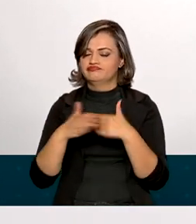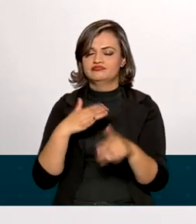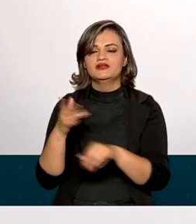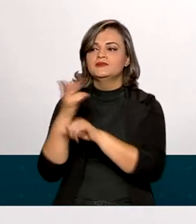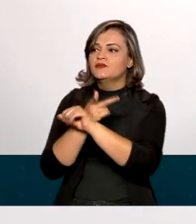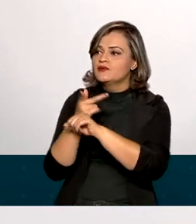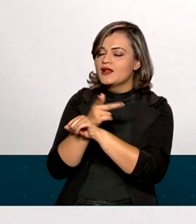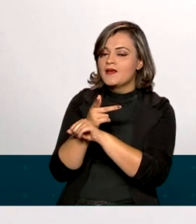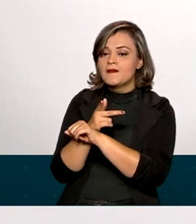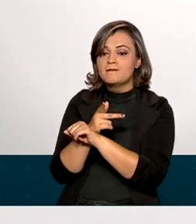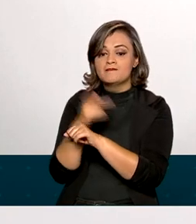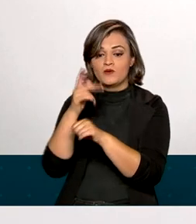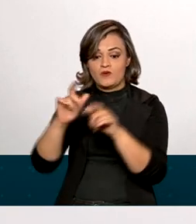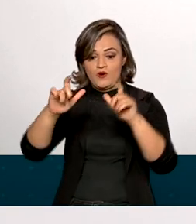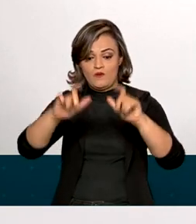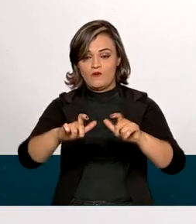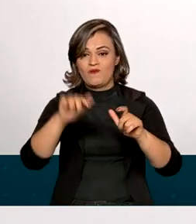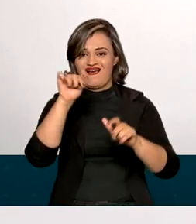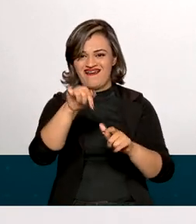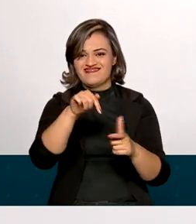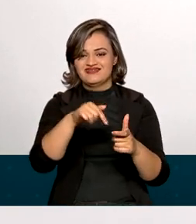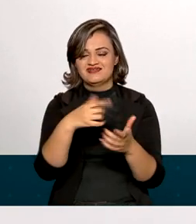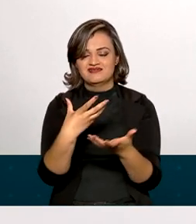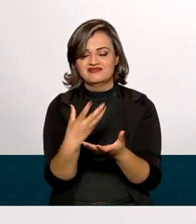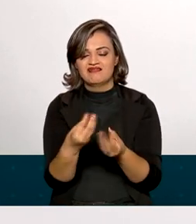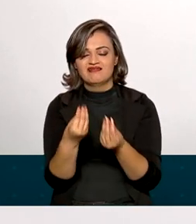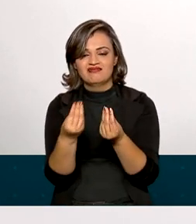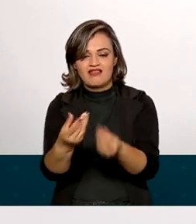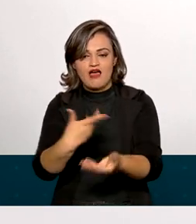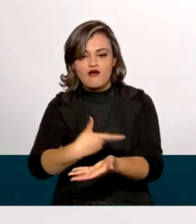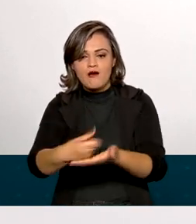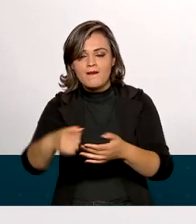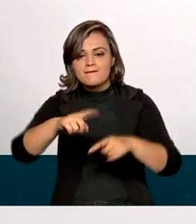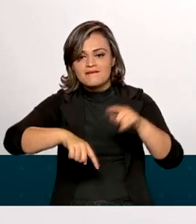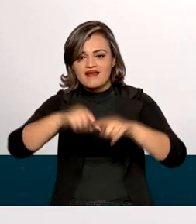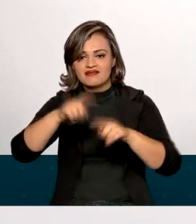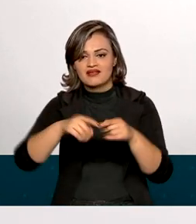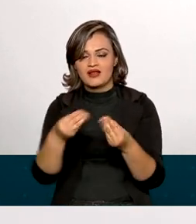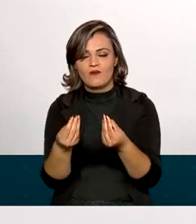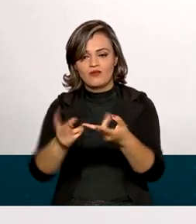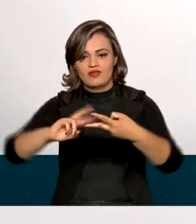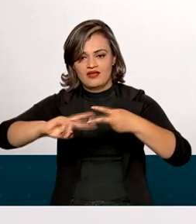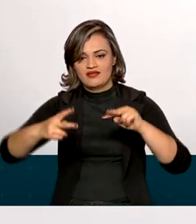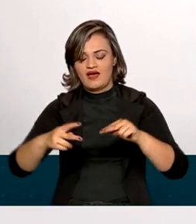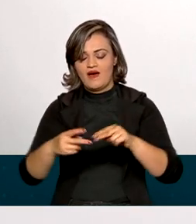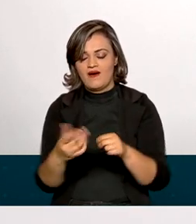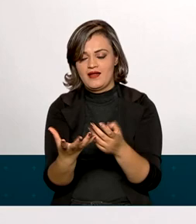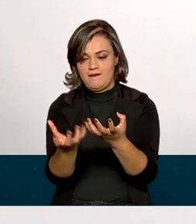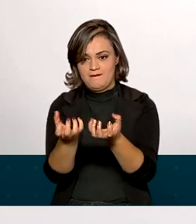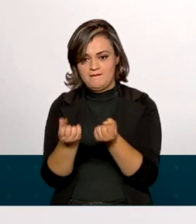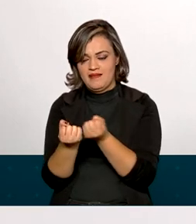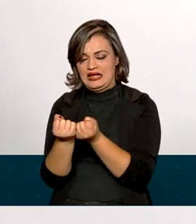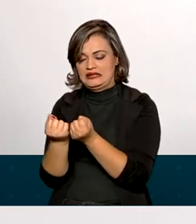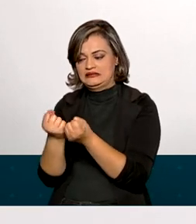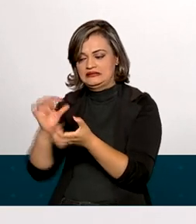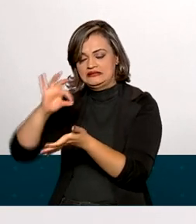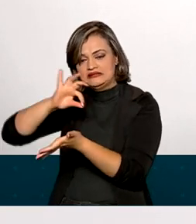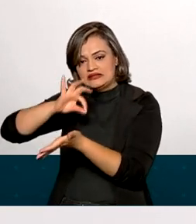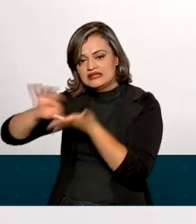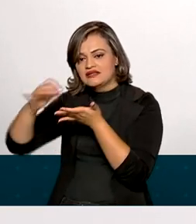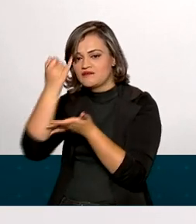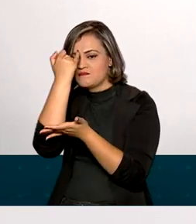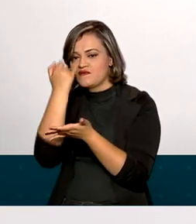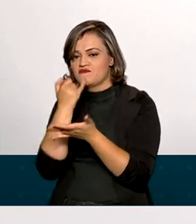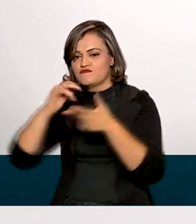para que procurem os postos de coleta e forneçam o seu DNA. Esse DNA, então, vai ser cadastrado no Banco Nacional de Perfis